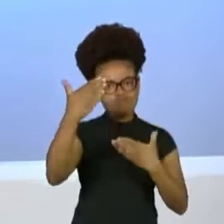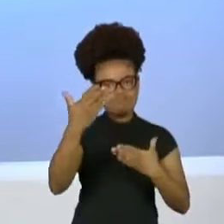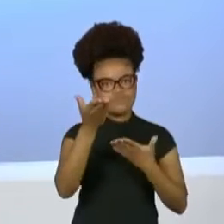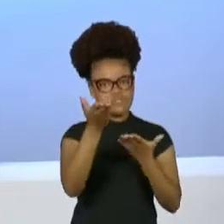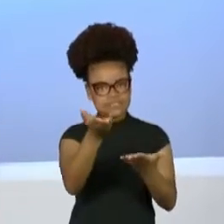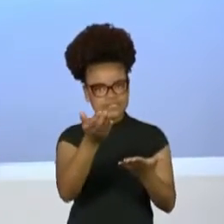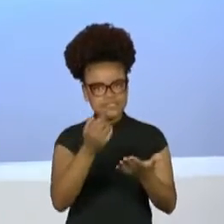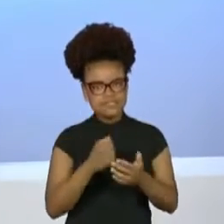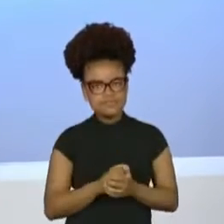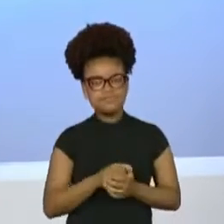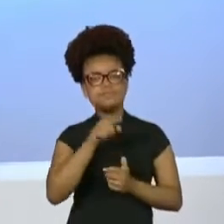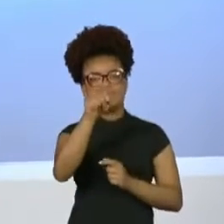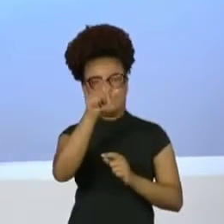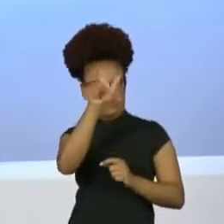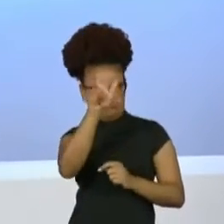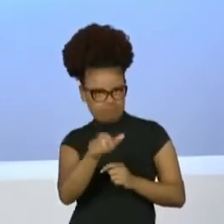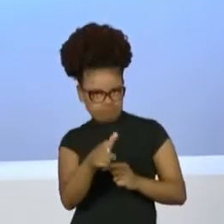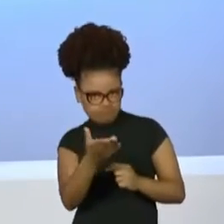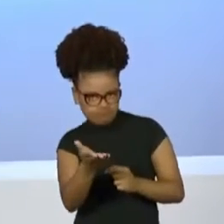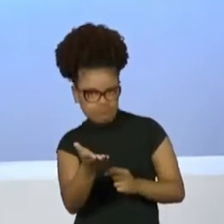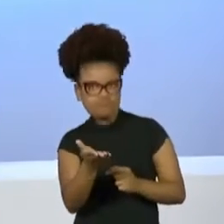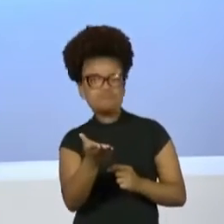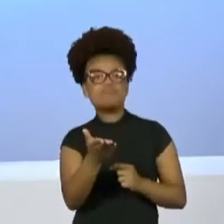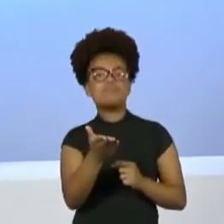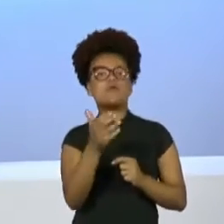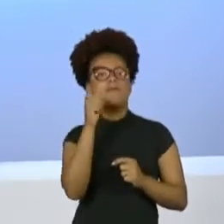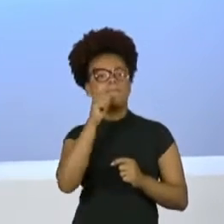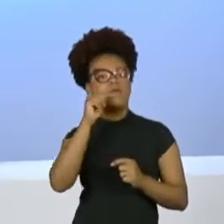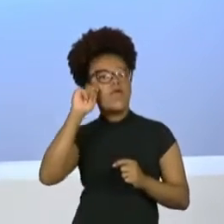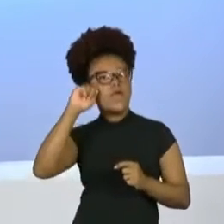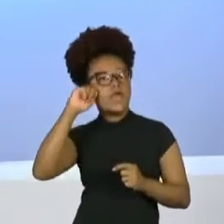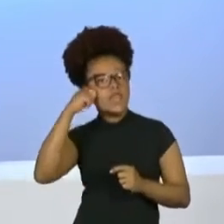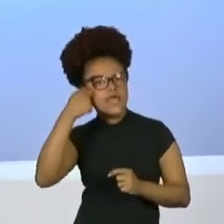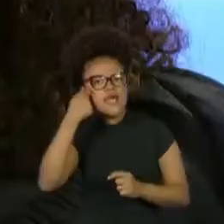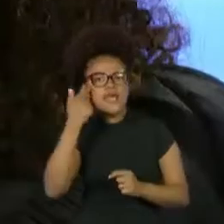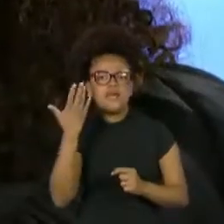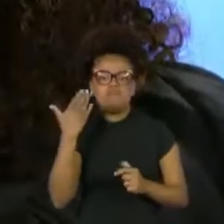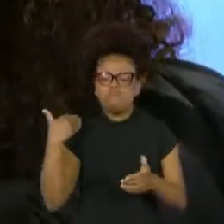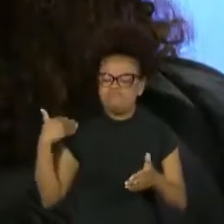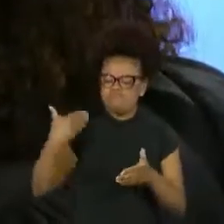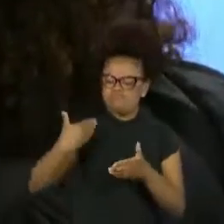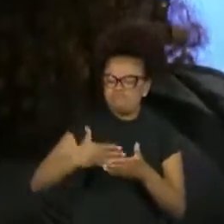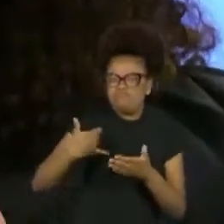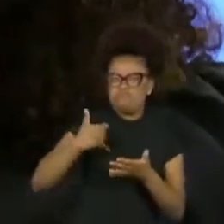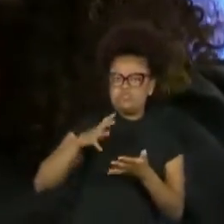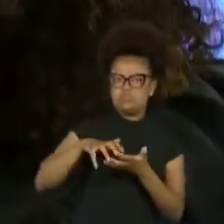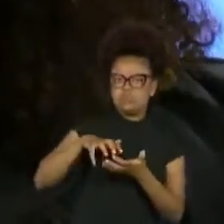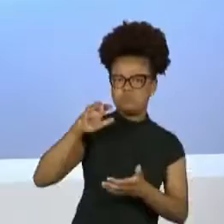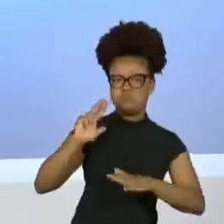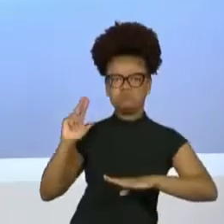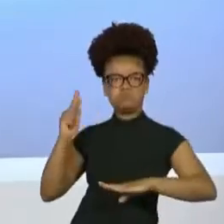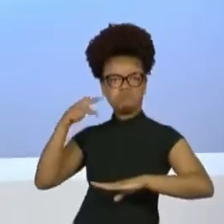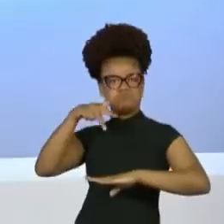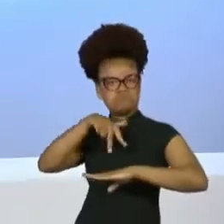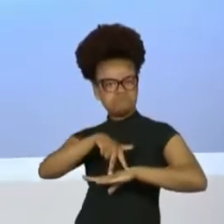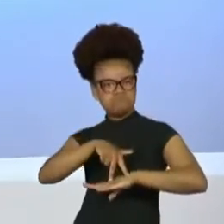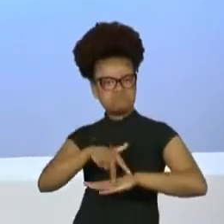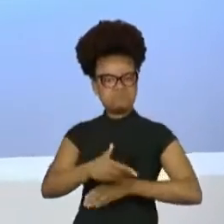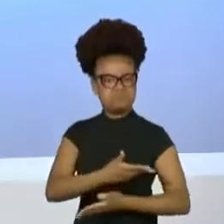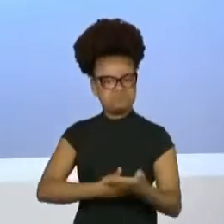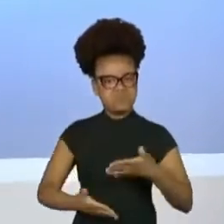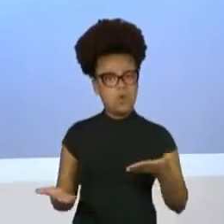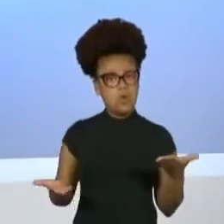mais velhas, que a minha geração é possível estar aqui hoje. Então, eu quero te honrar muito.